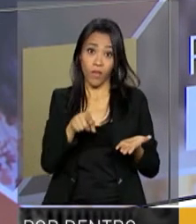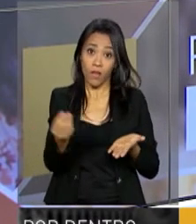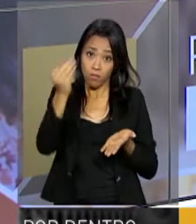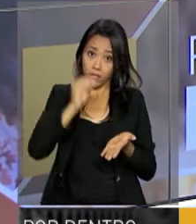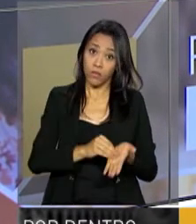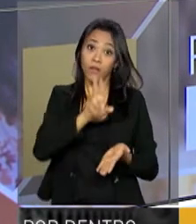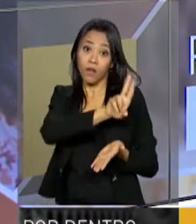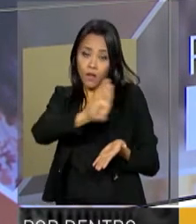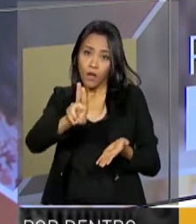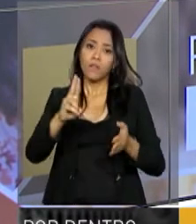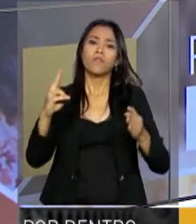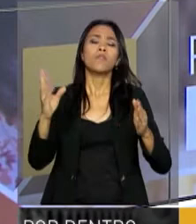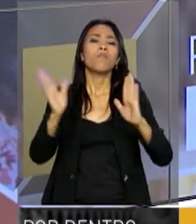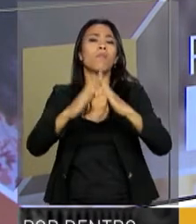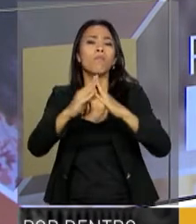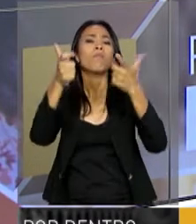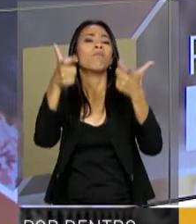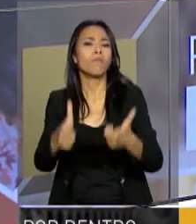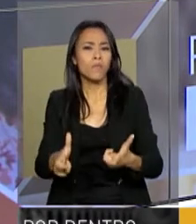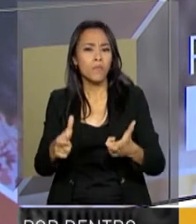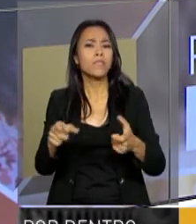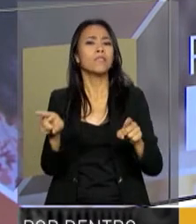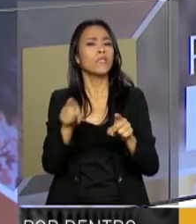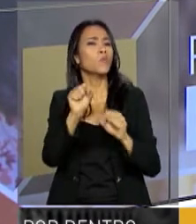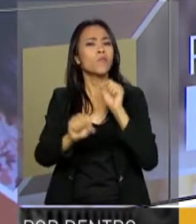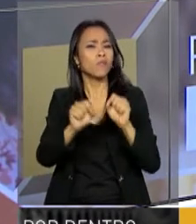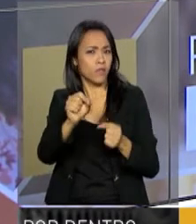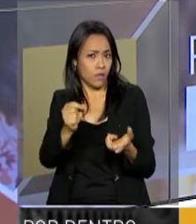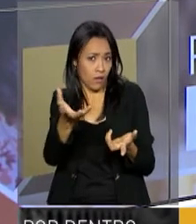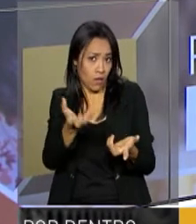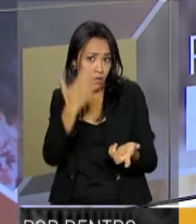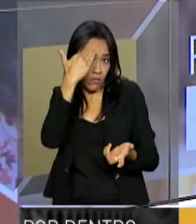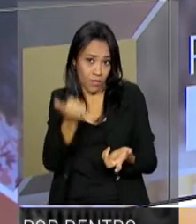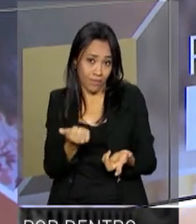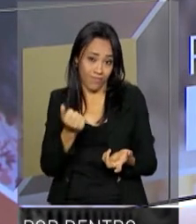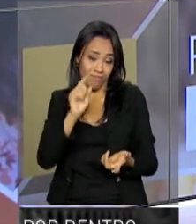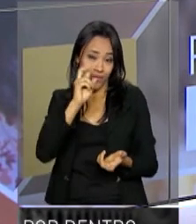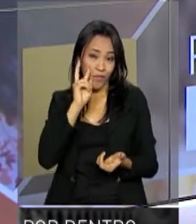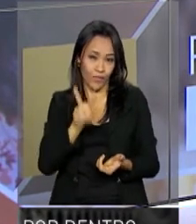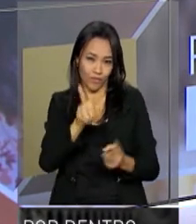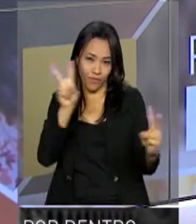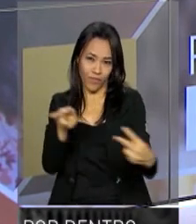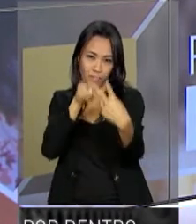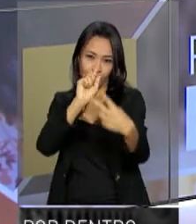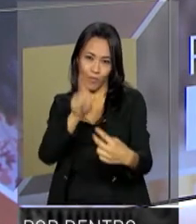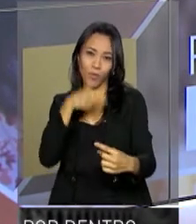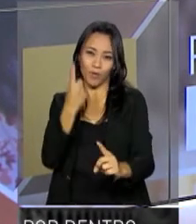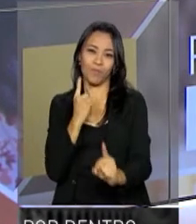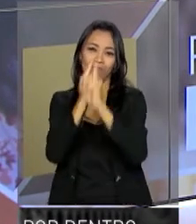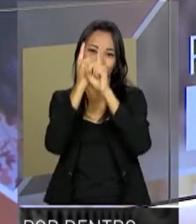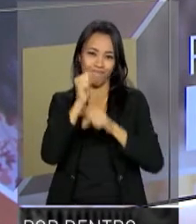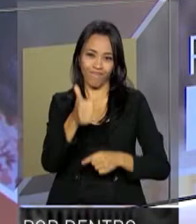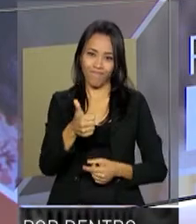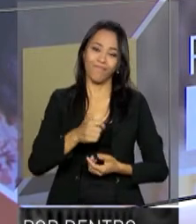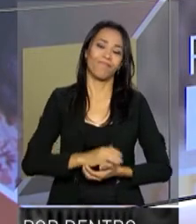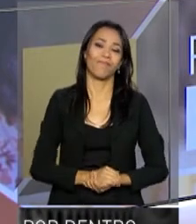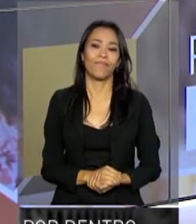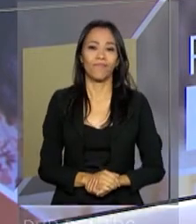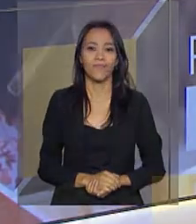Informe o seu nome, a cidade onde você mora e o que você gostaria de saber. Nos vemos no próximo programa. Até lá.